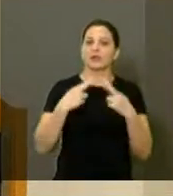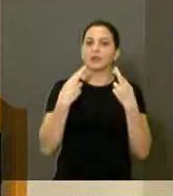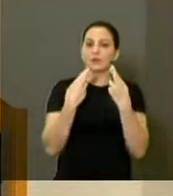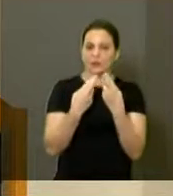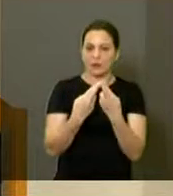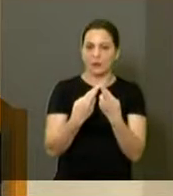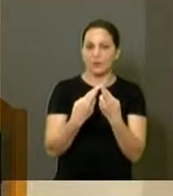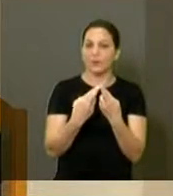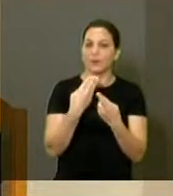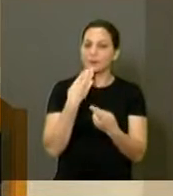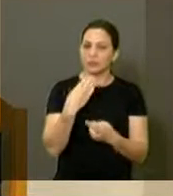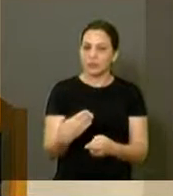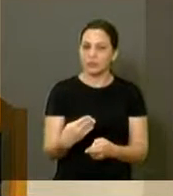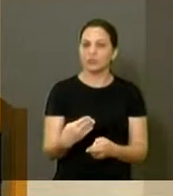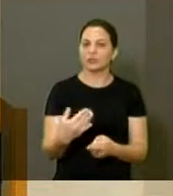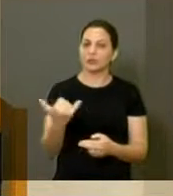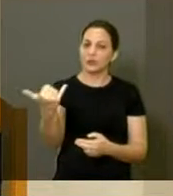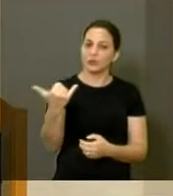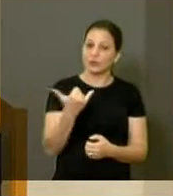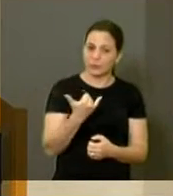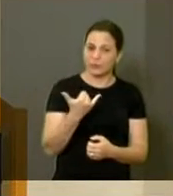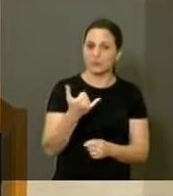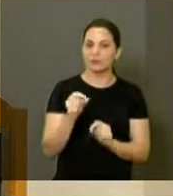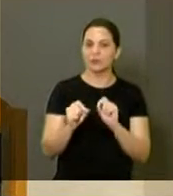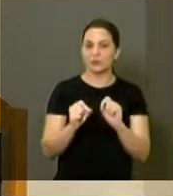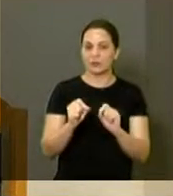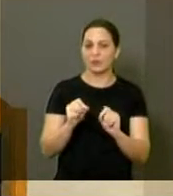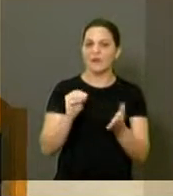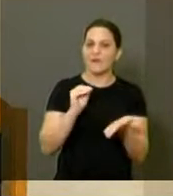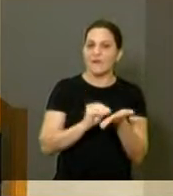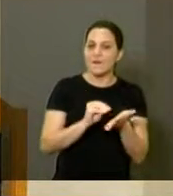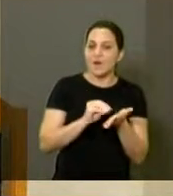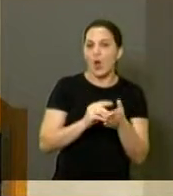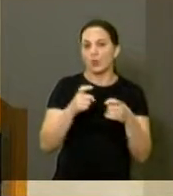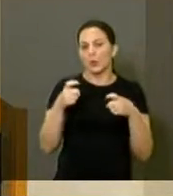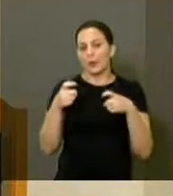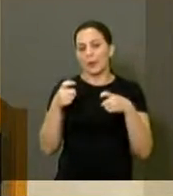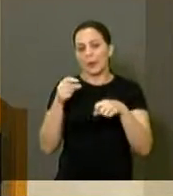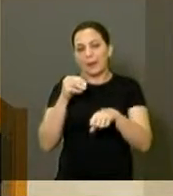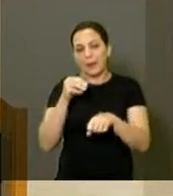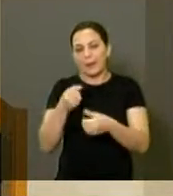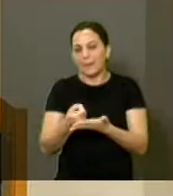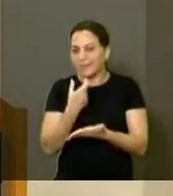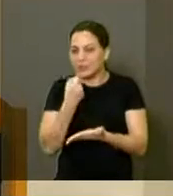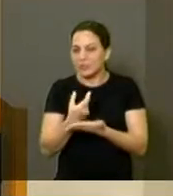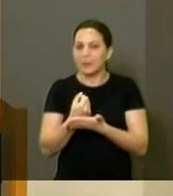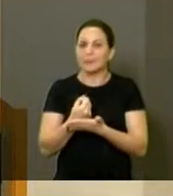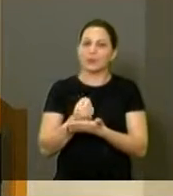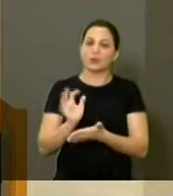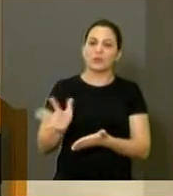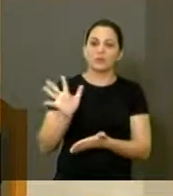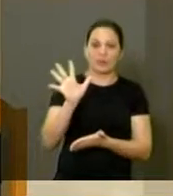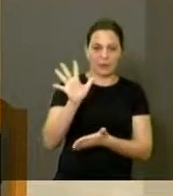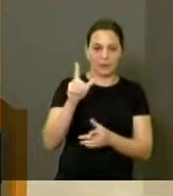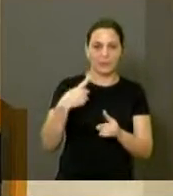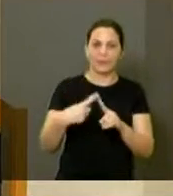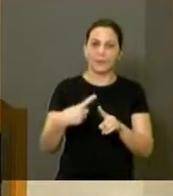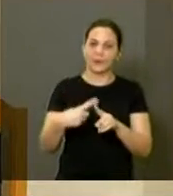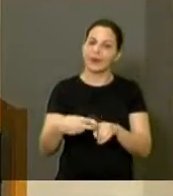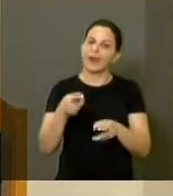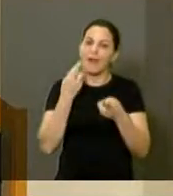requerimento solicitando informações sobre a questão da falta de medicamento de alto custo. Nós temos algumas